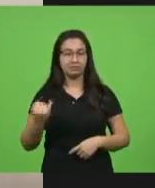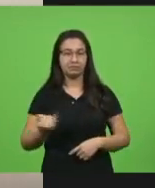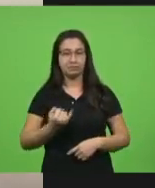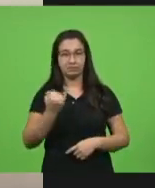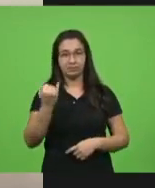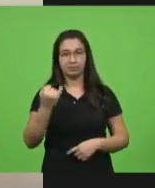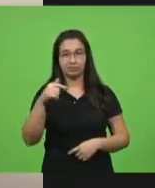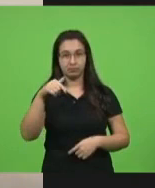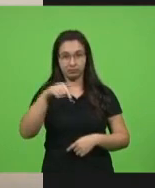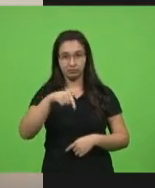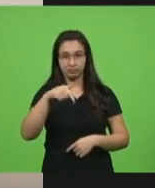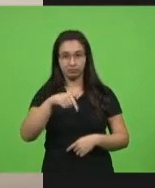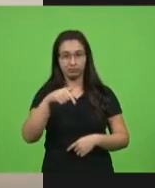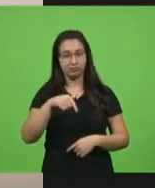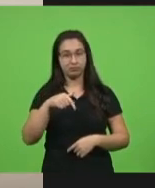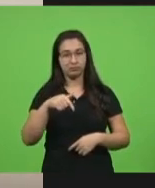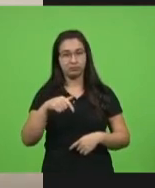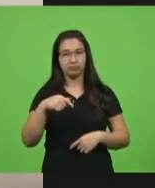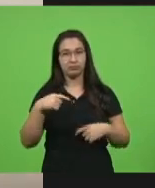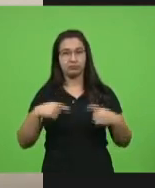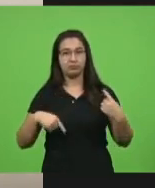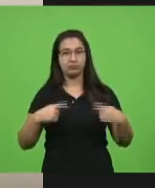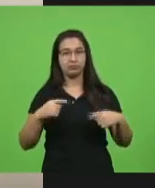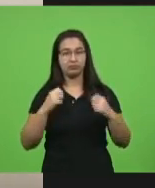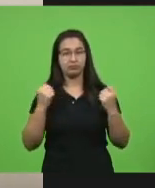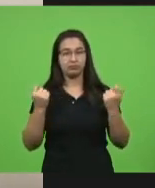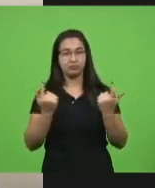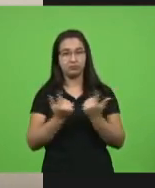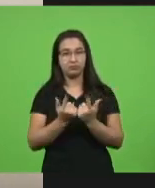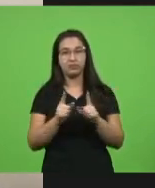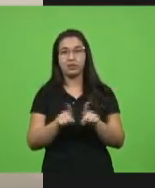parlamento e com toda a nossa sociedade.